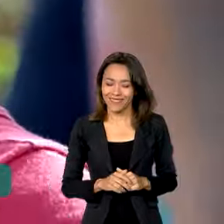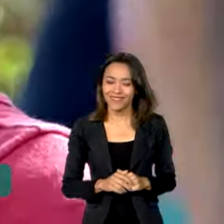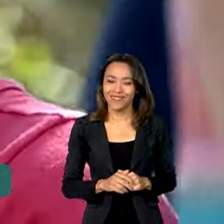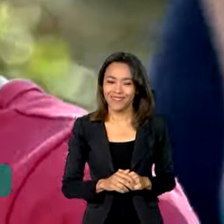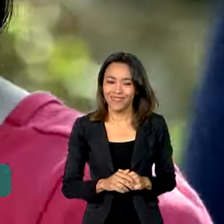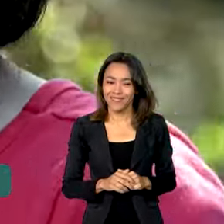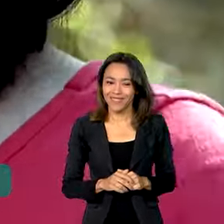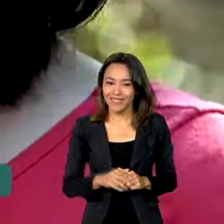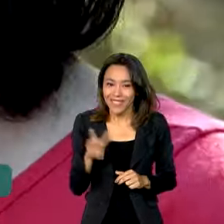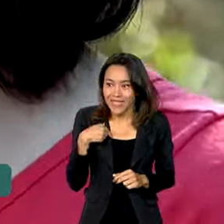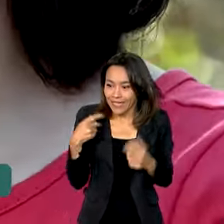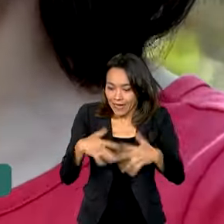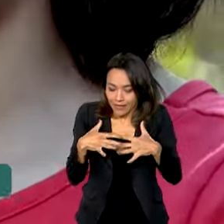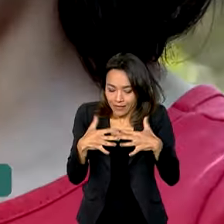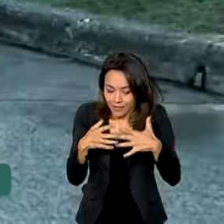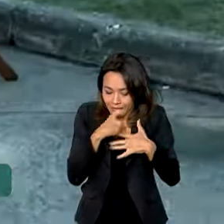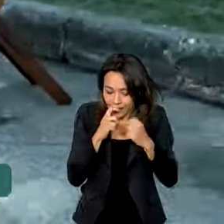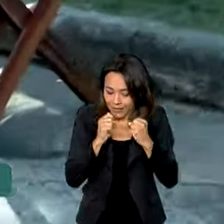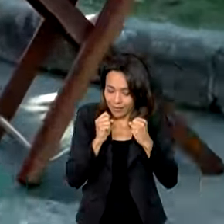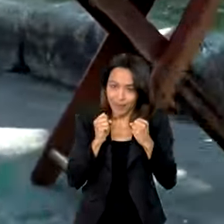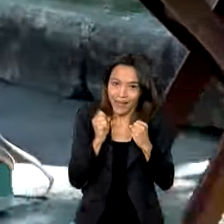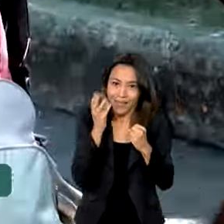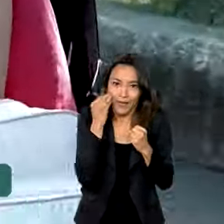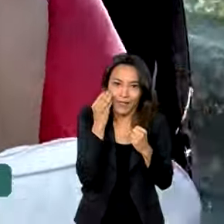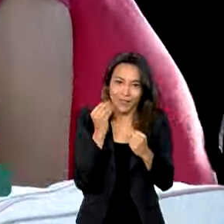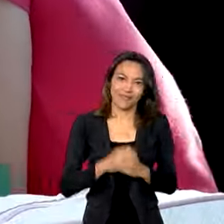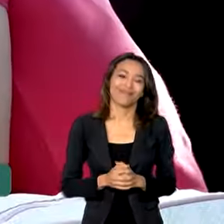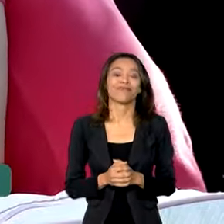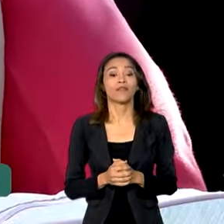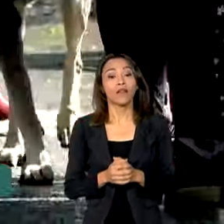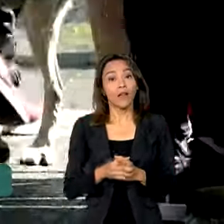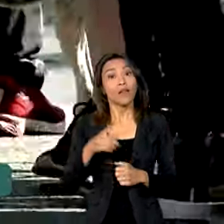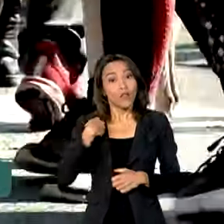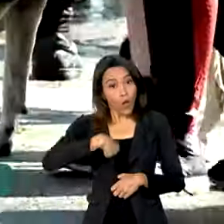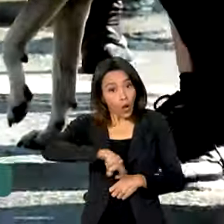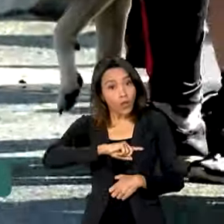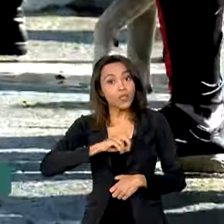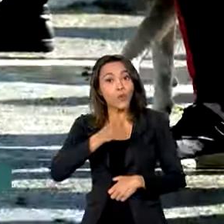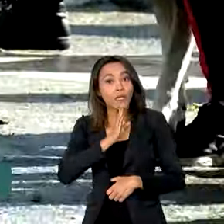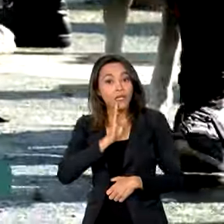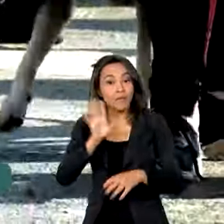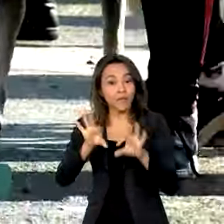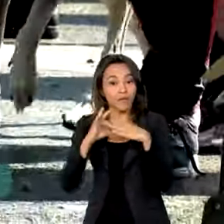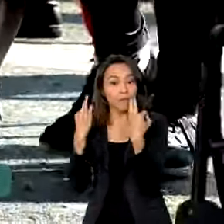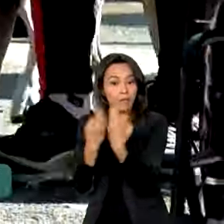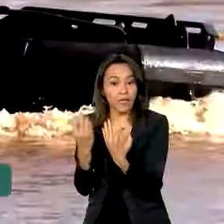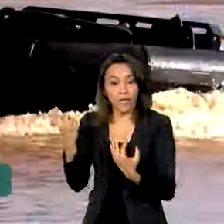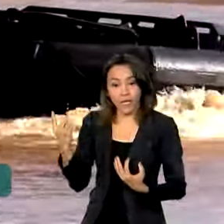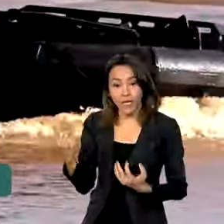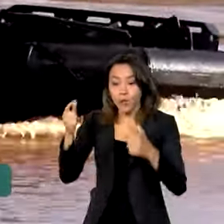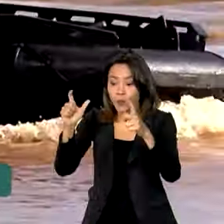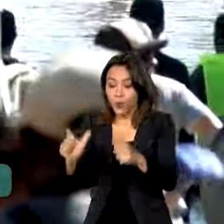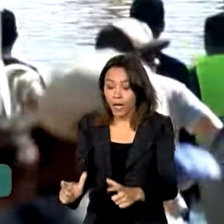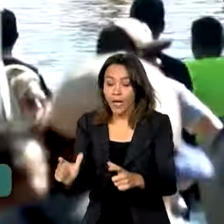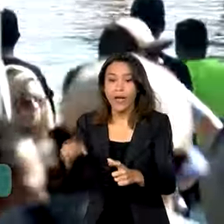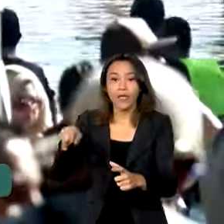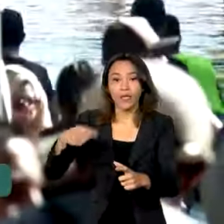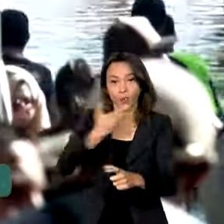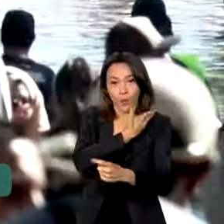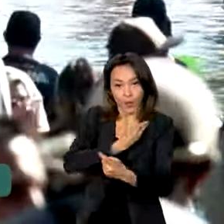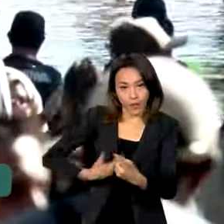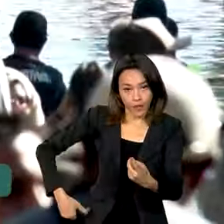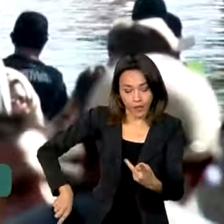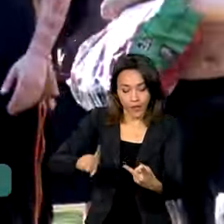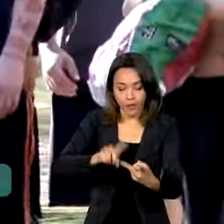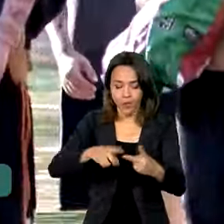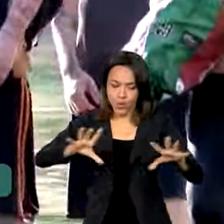E ela está se temendo. Nossa equipe conheceu a família em um dos pontos de resgate onde governo, equipes